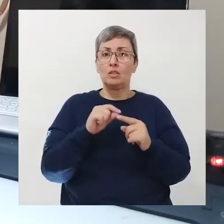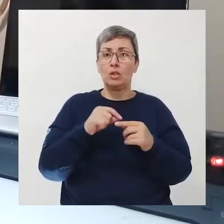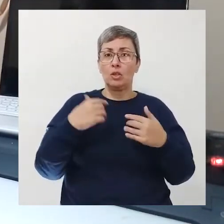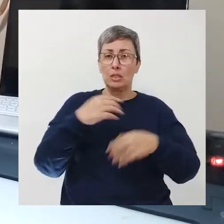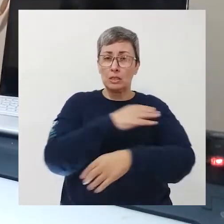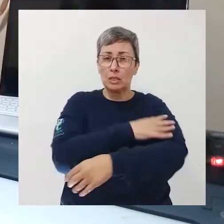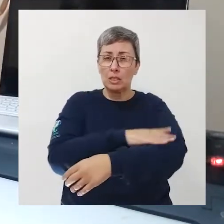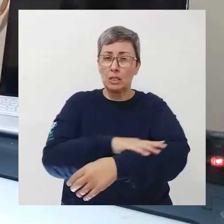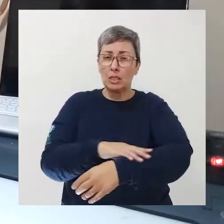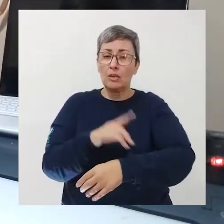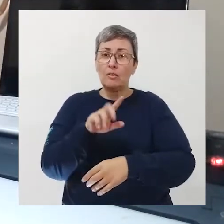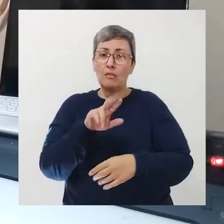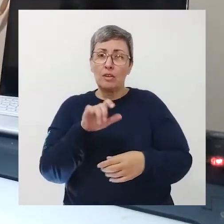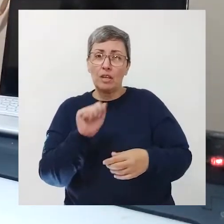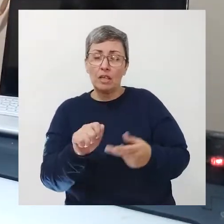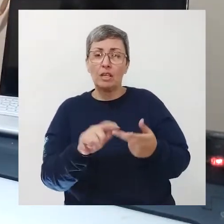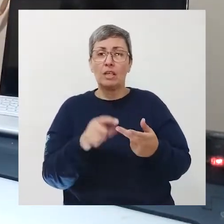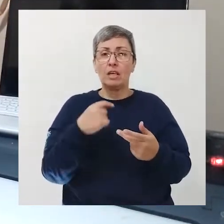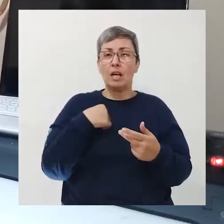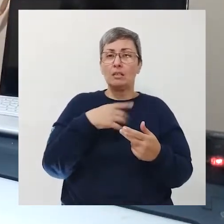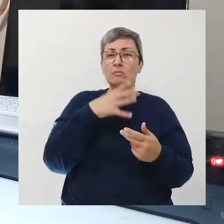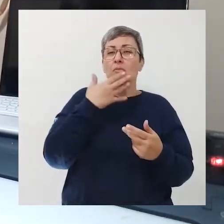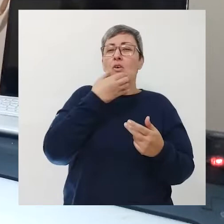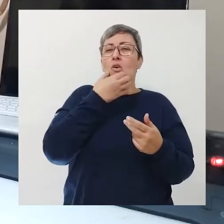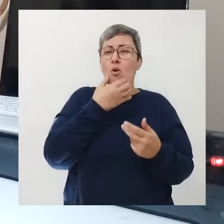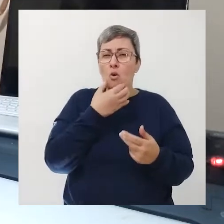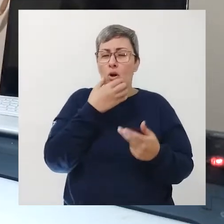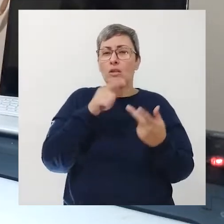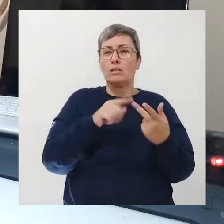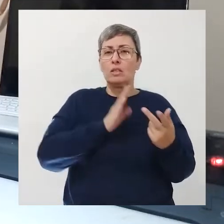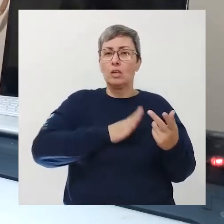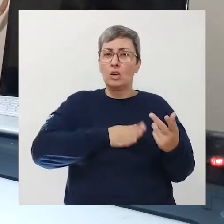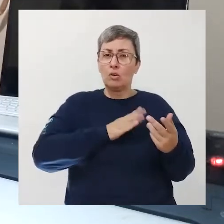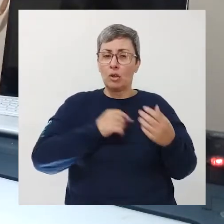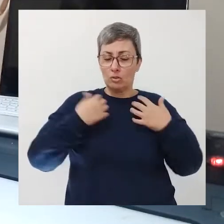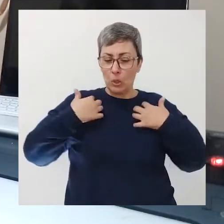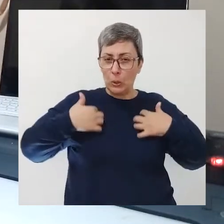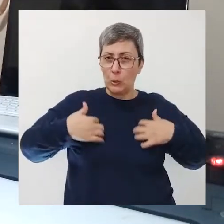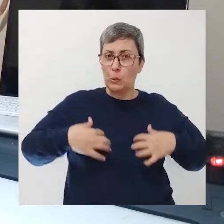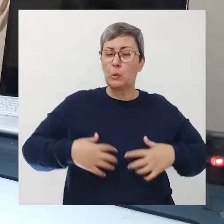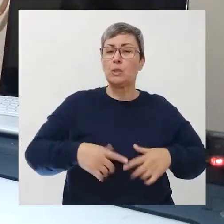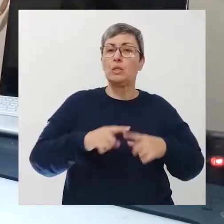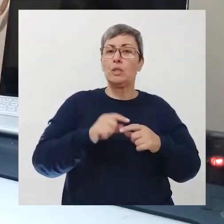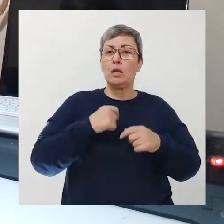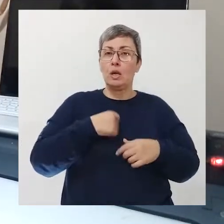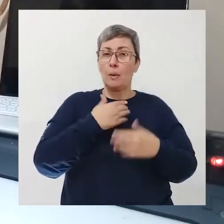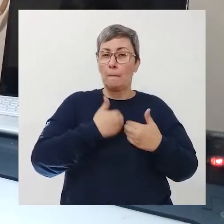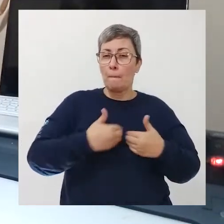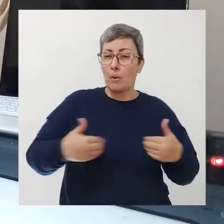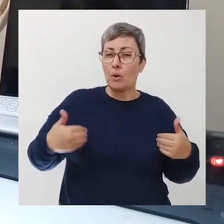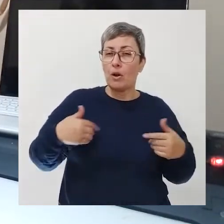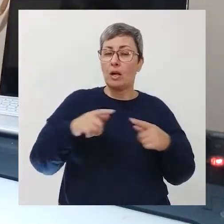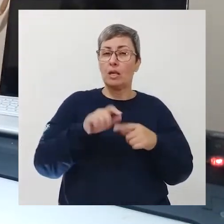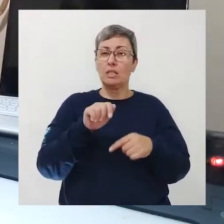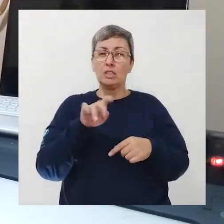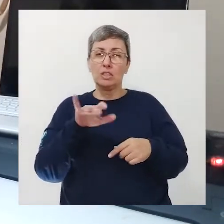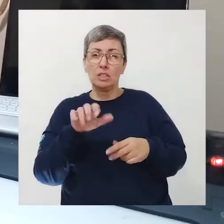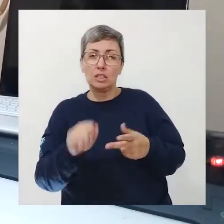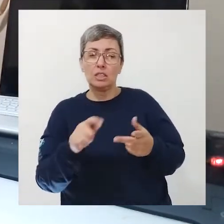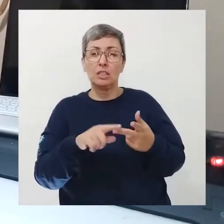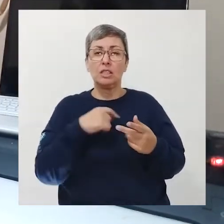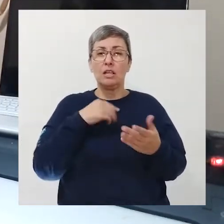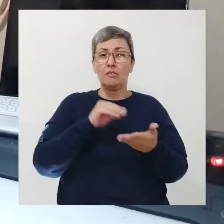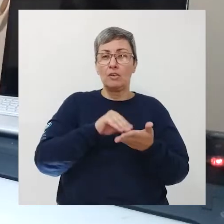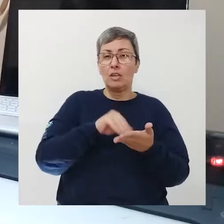circulatório e respiratório doenças cardiovasculares o infarto angina insuficiência